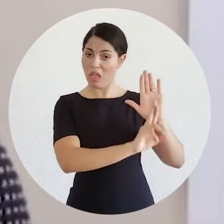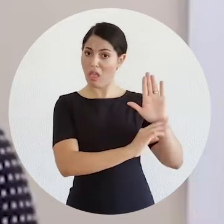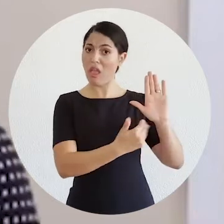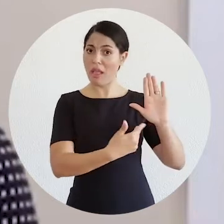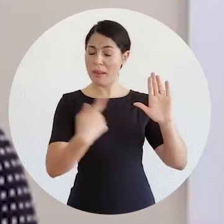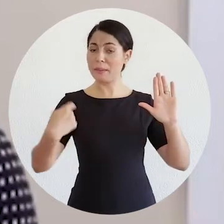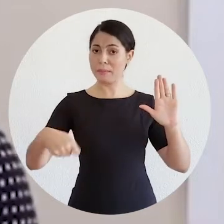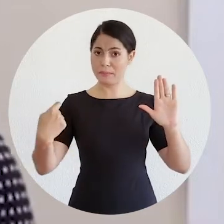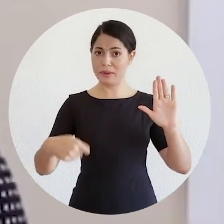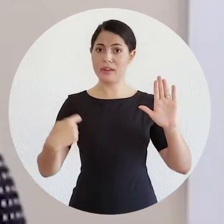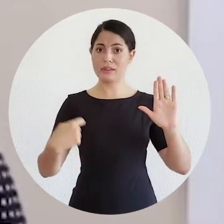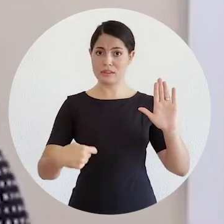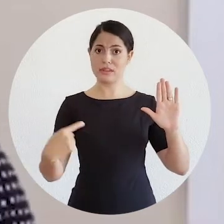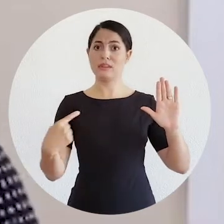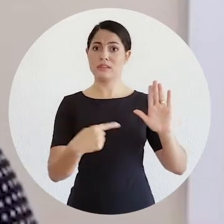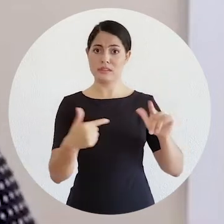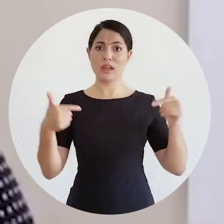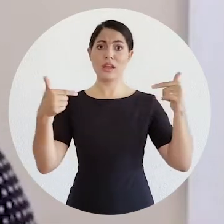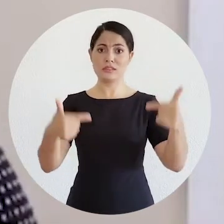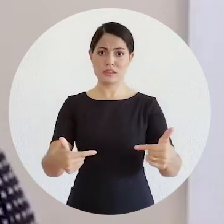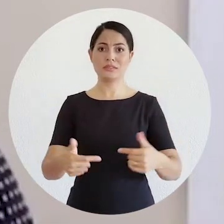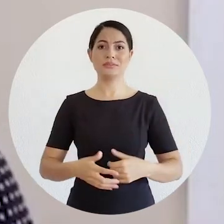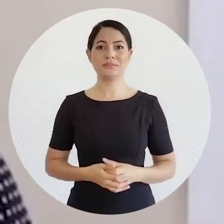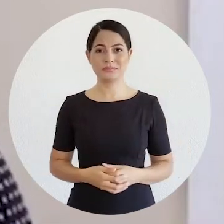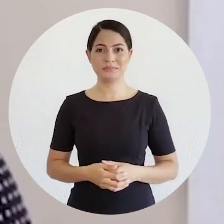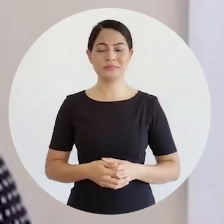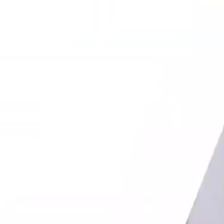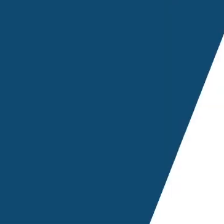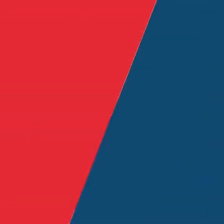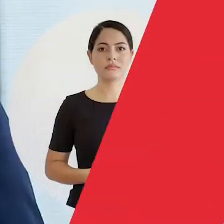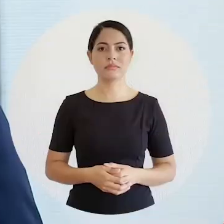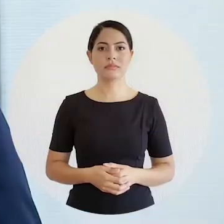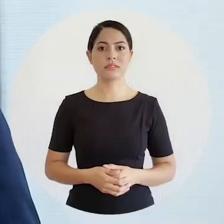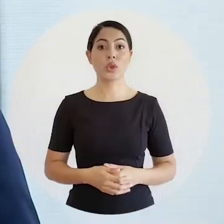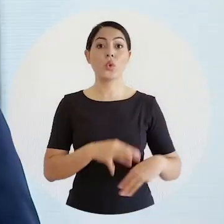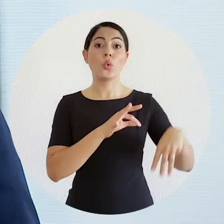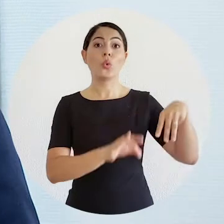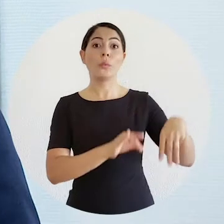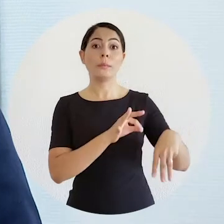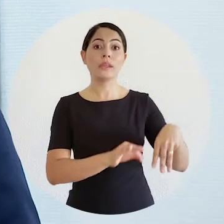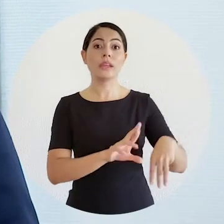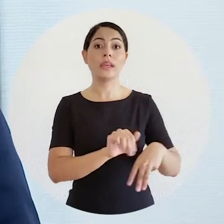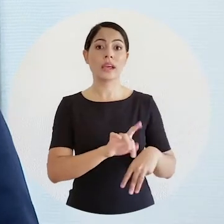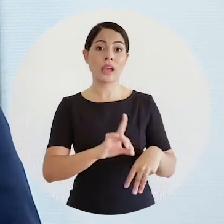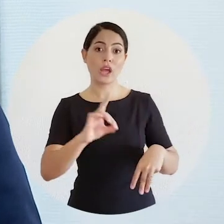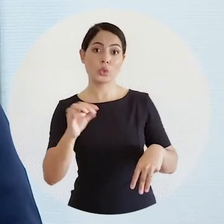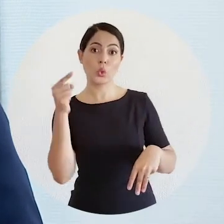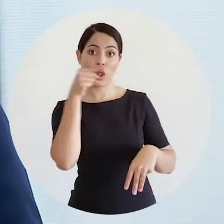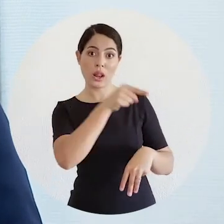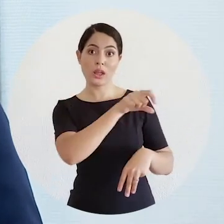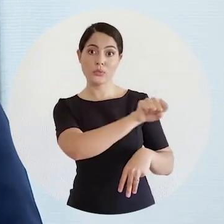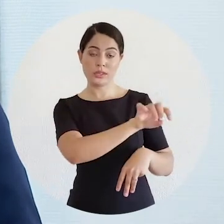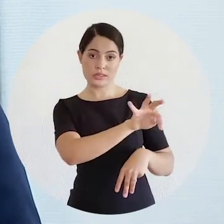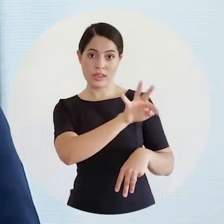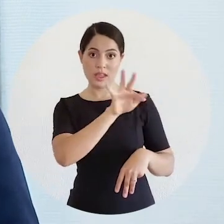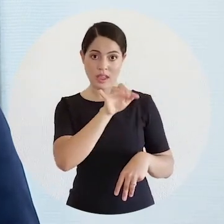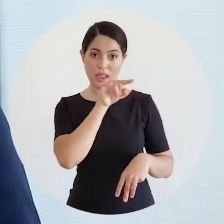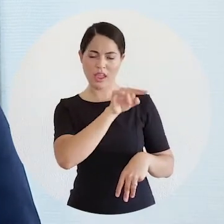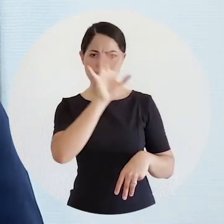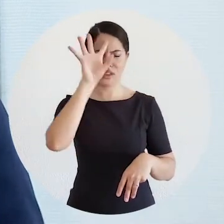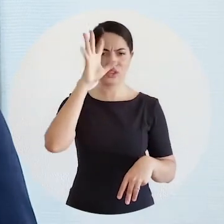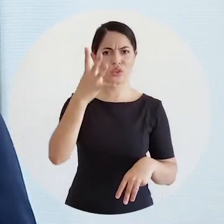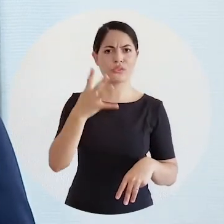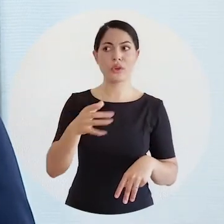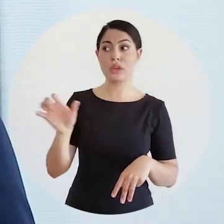regulação eventual da sua atividade. O ministro Ricardo Lewandowski, do Supremo Tribunal